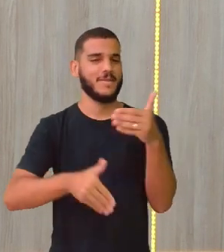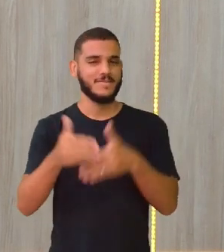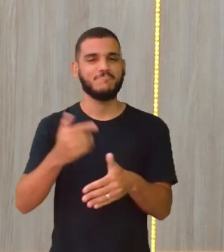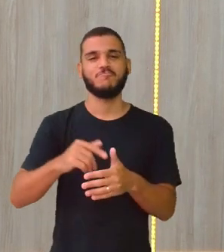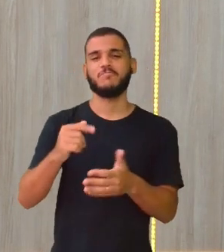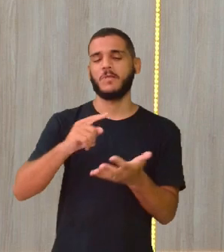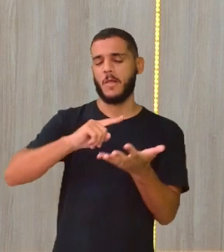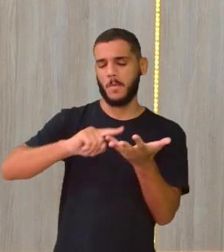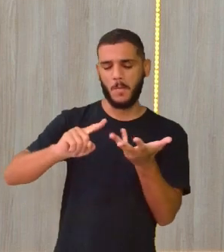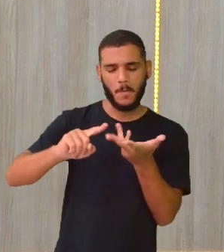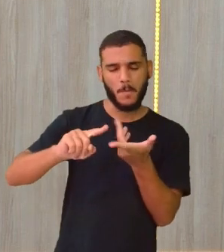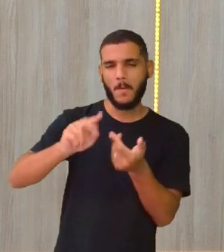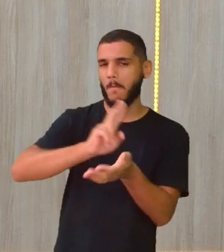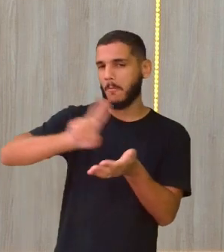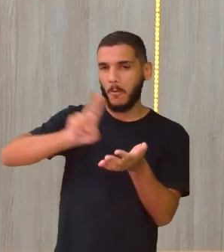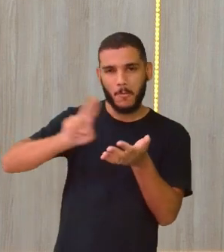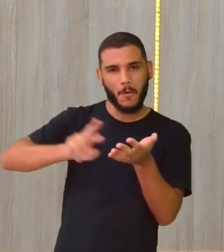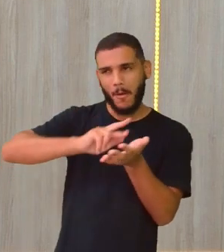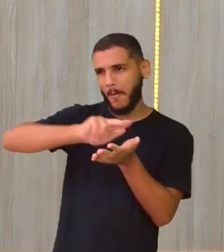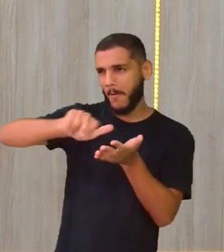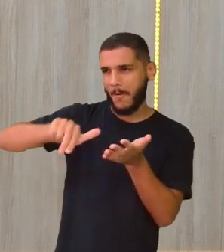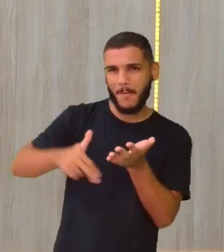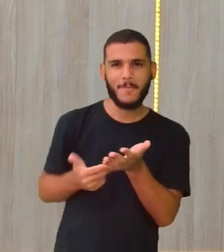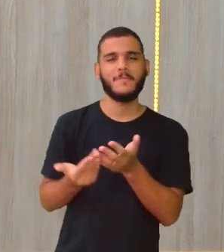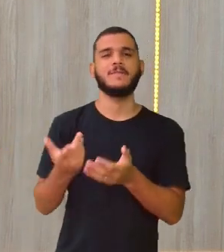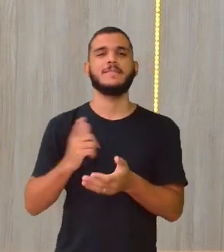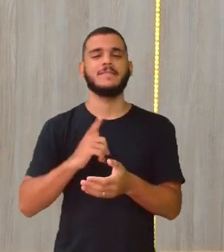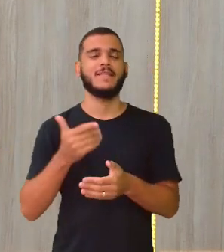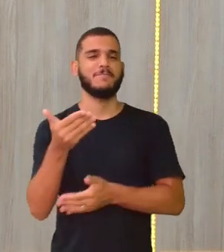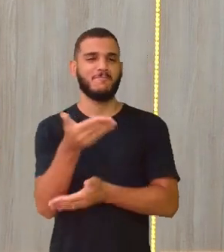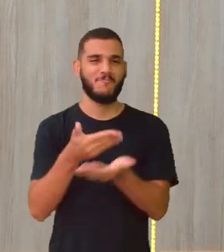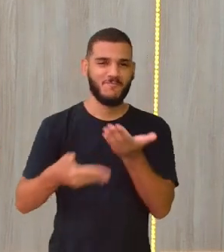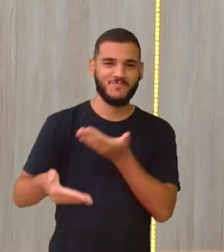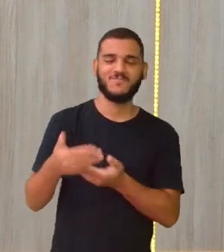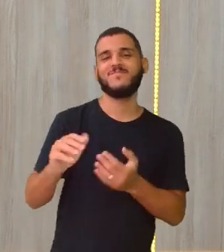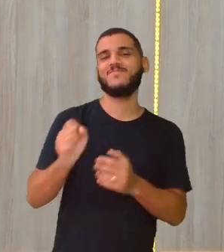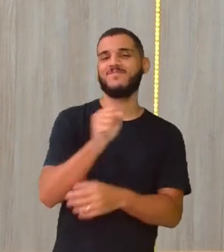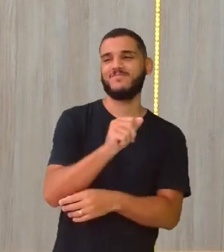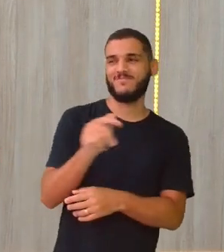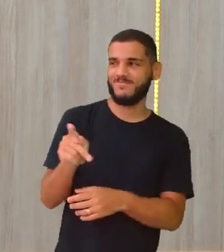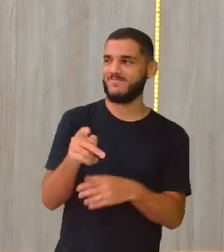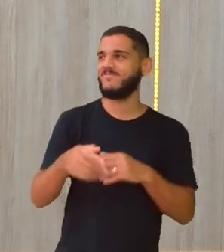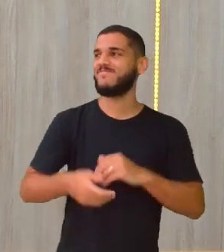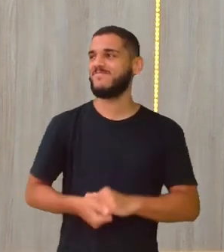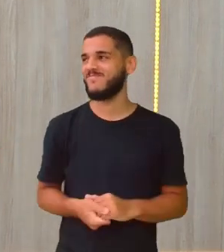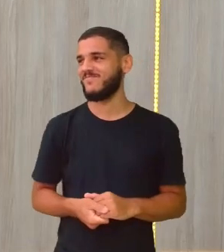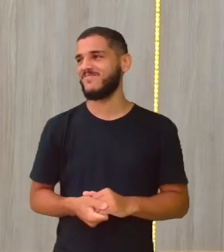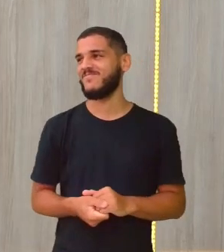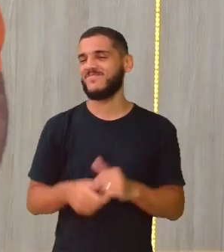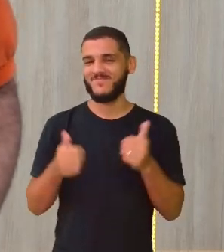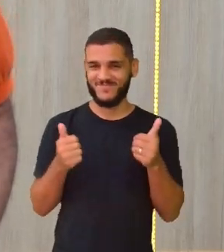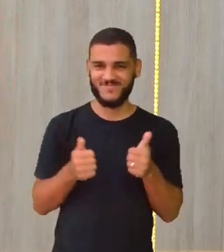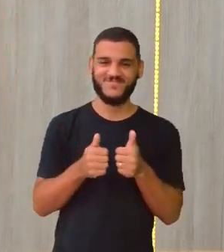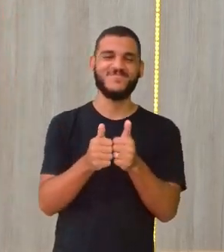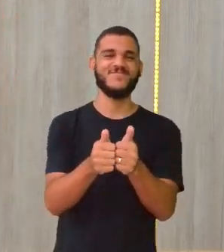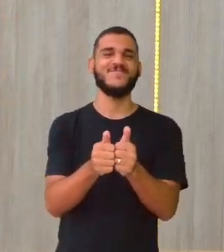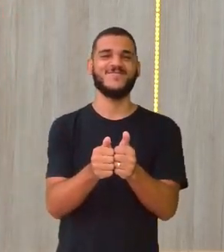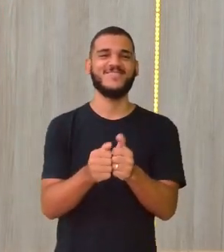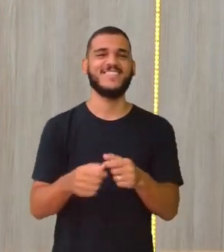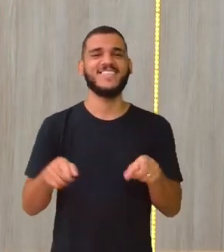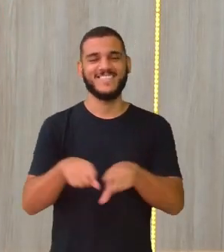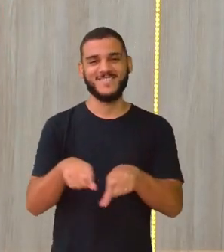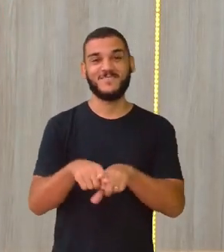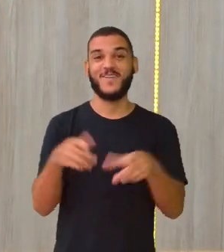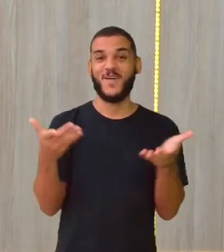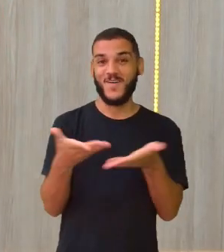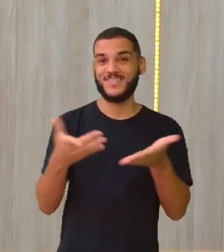João, Lucas, Mayara. Está todo mundo aí dentro do aplicativo do Educa Recife, aqui comigo, para fazer o recado. Hoje